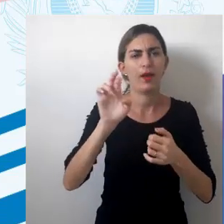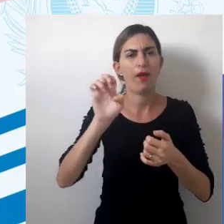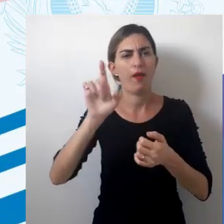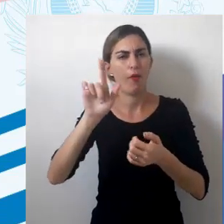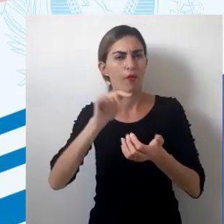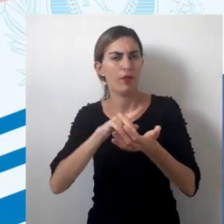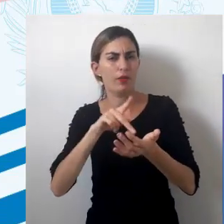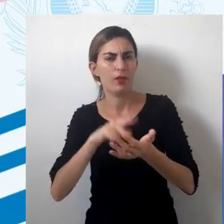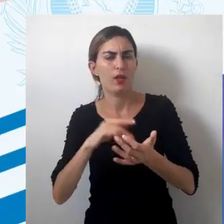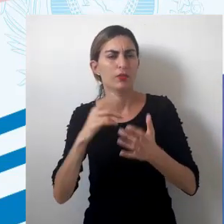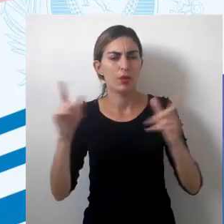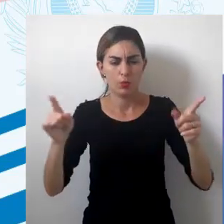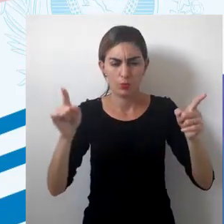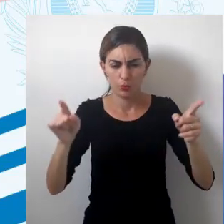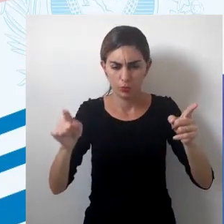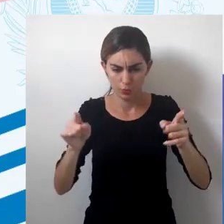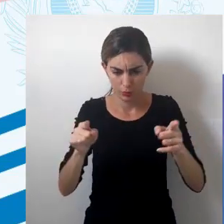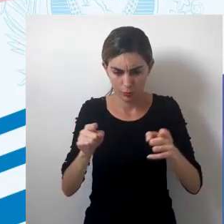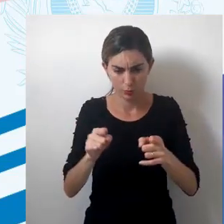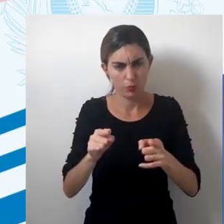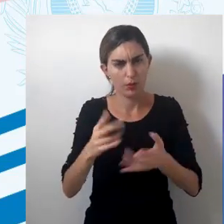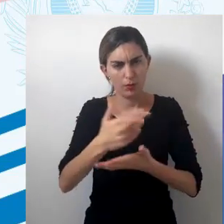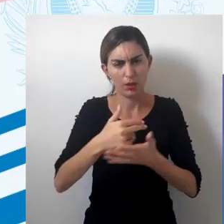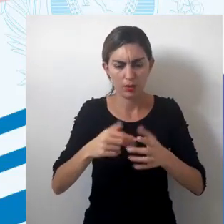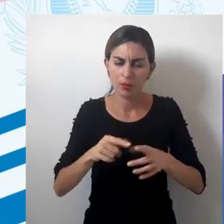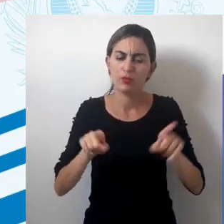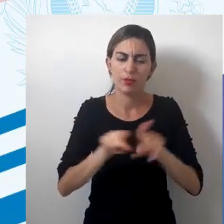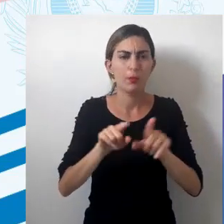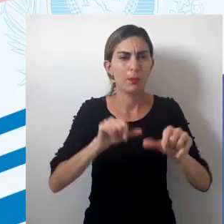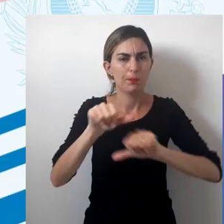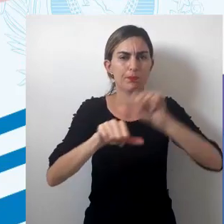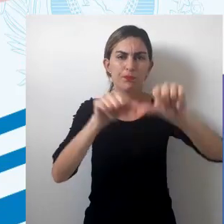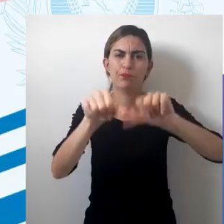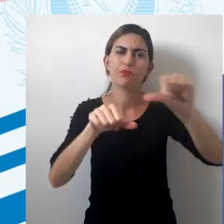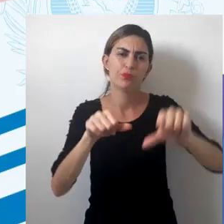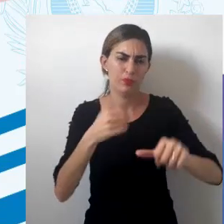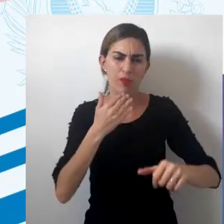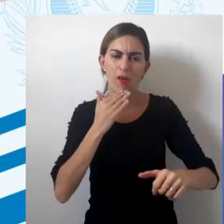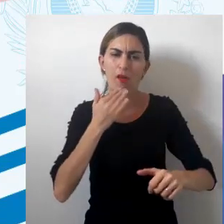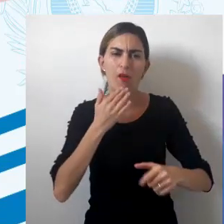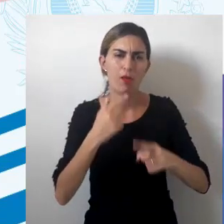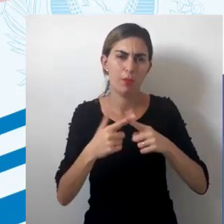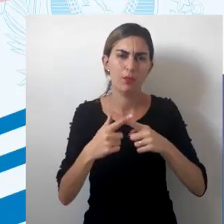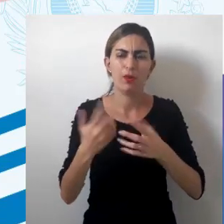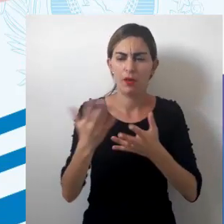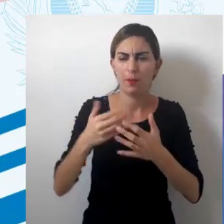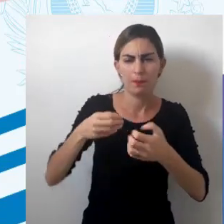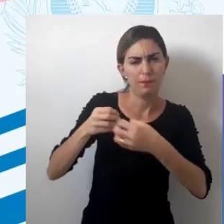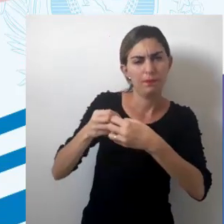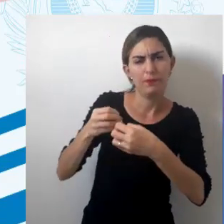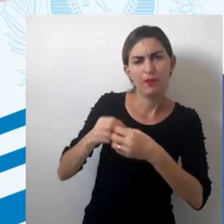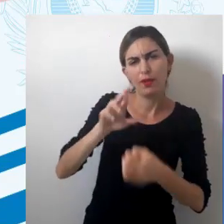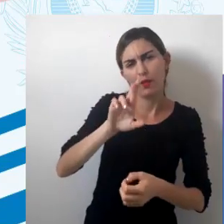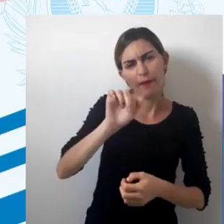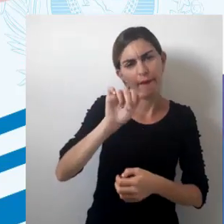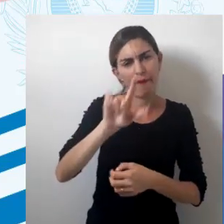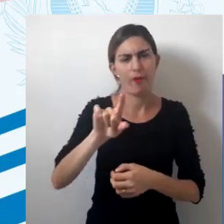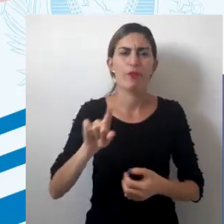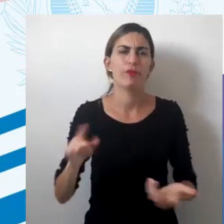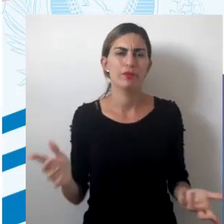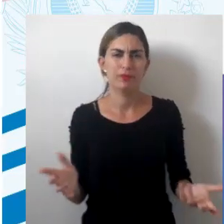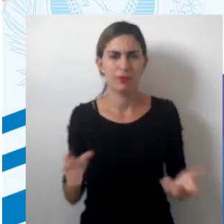representações, as projeções, também vão ter essa divergência em busca de proximidade com o que é real na